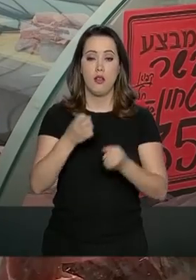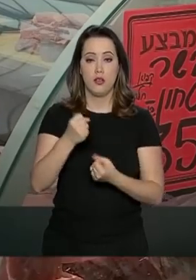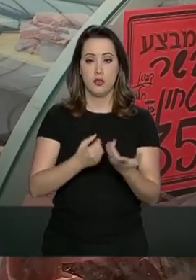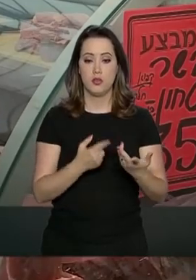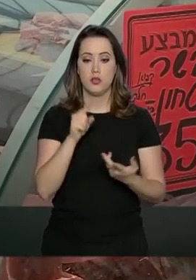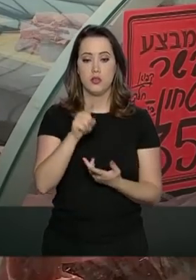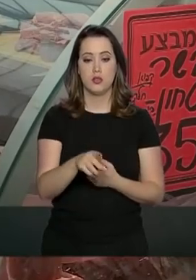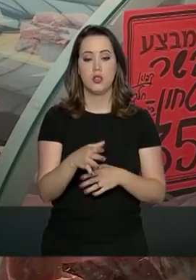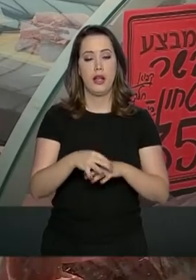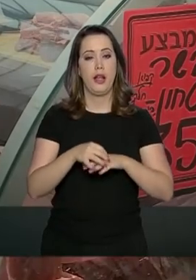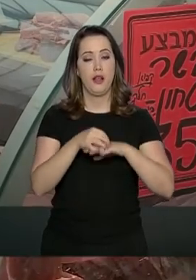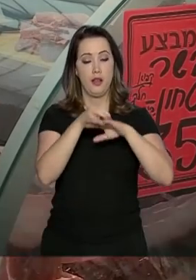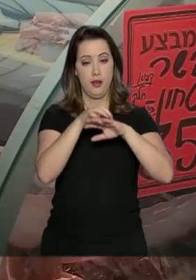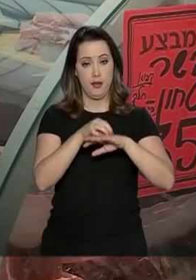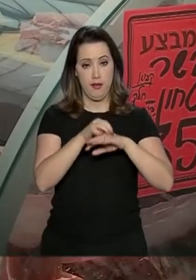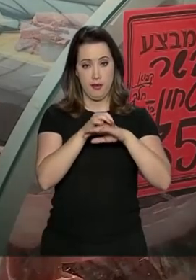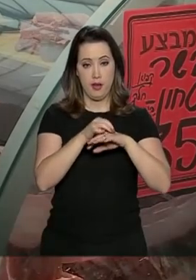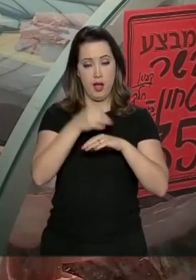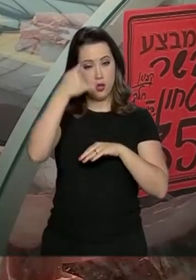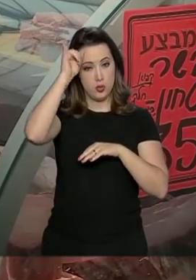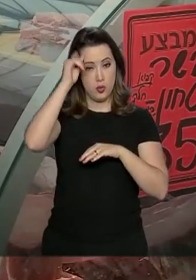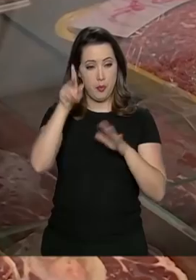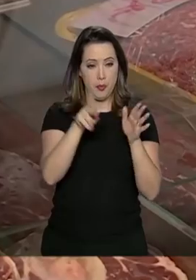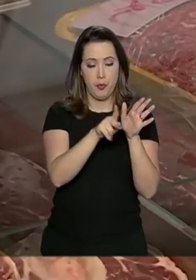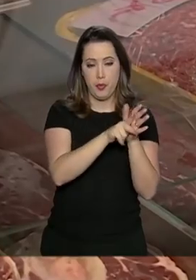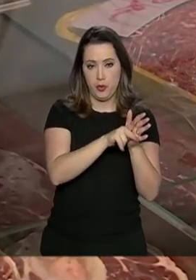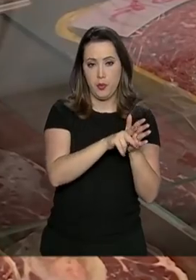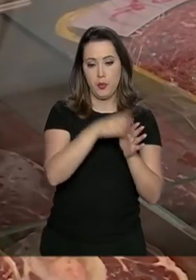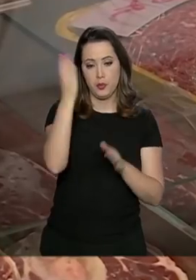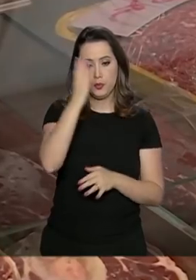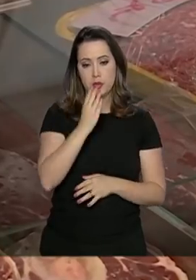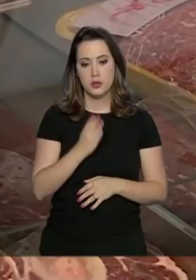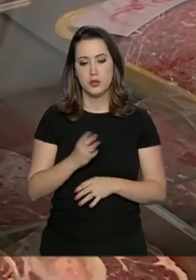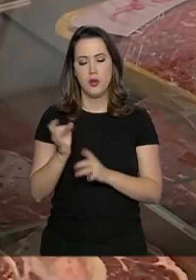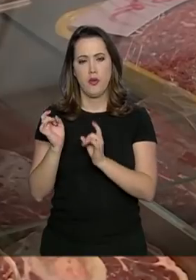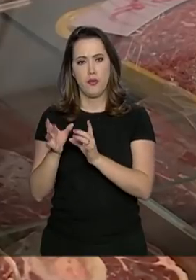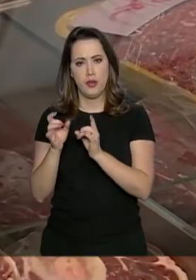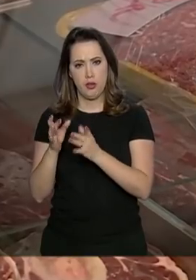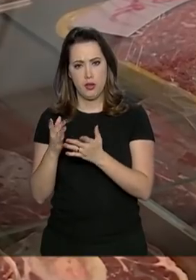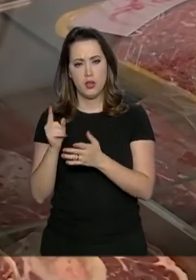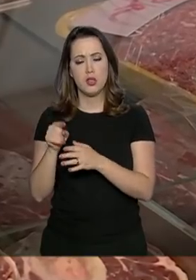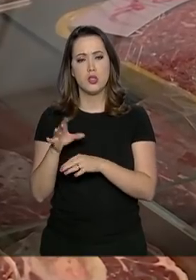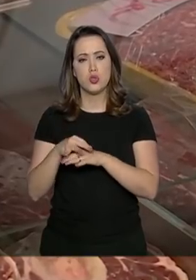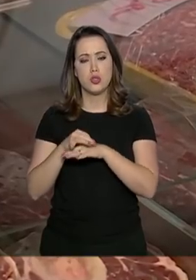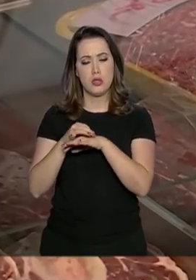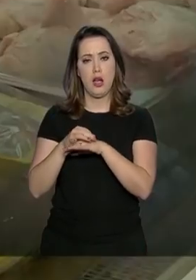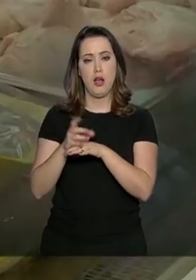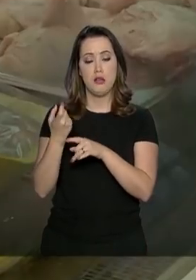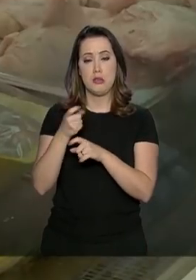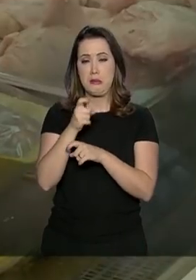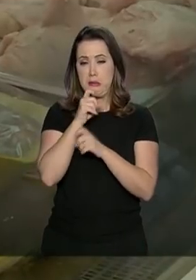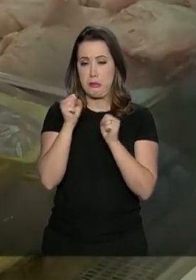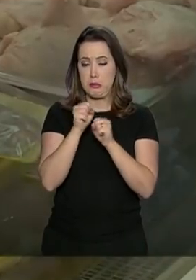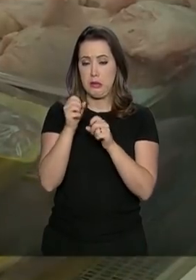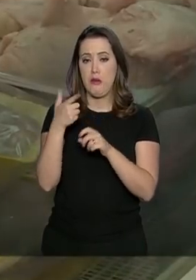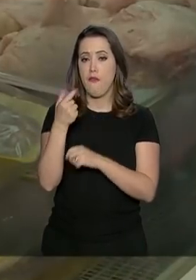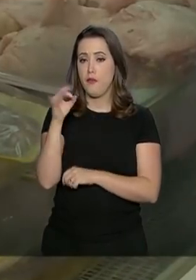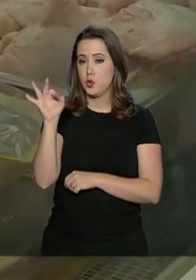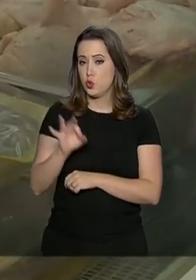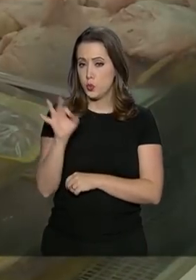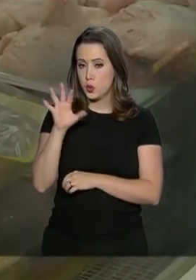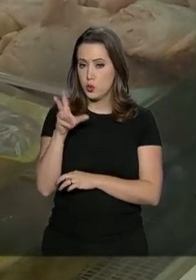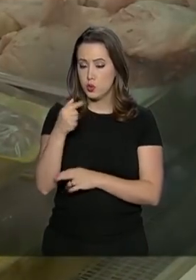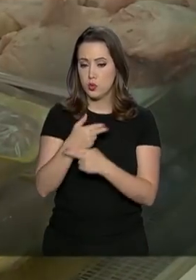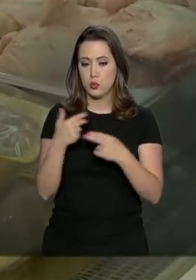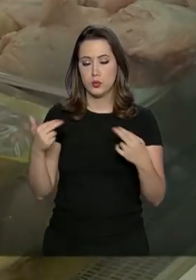parte da carne bovina consumida aqui vem do Brasil. A importação de carne congelada corresponde a mais de 20% de todos